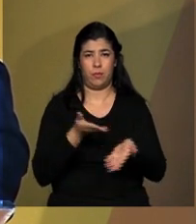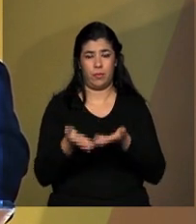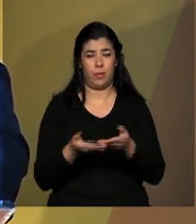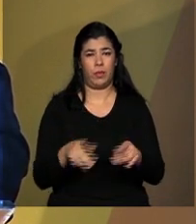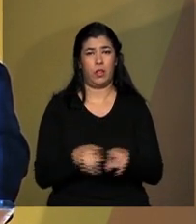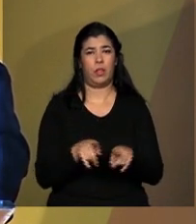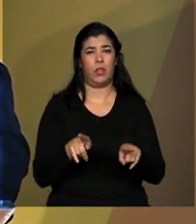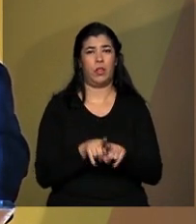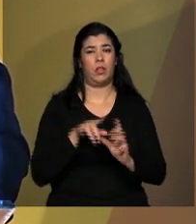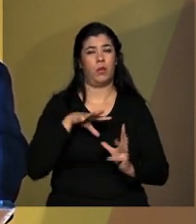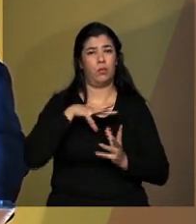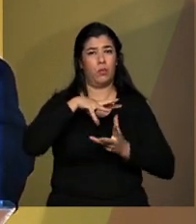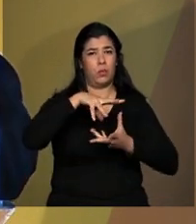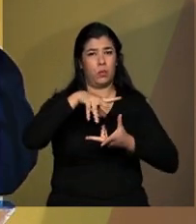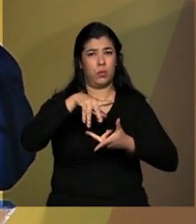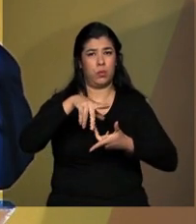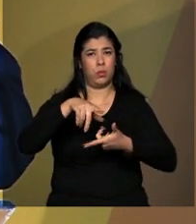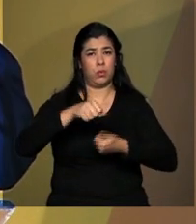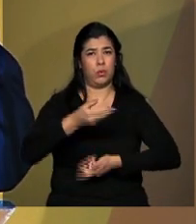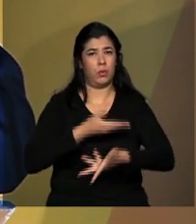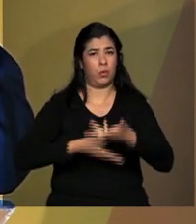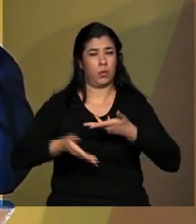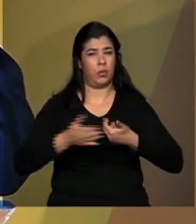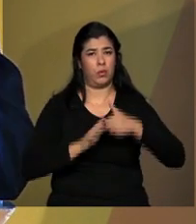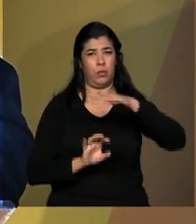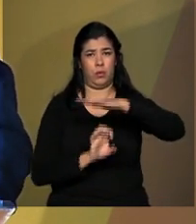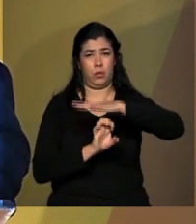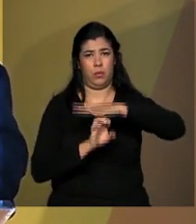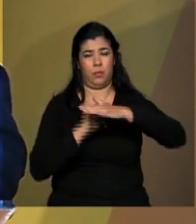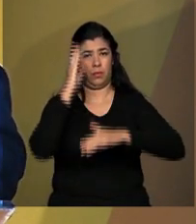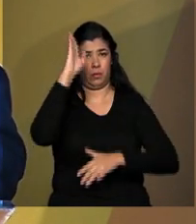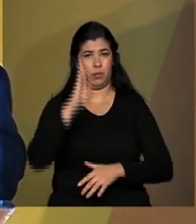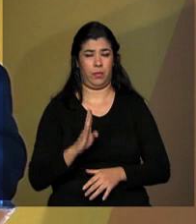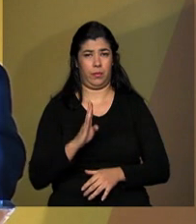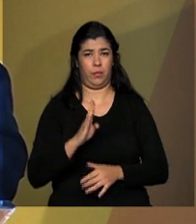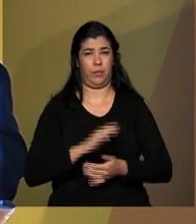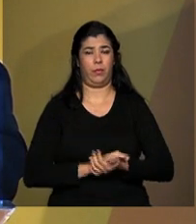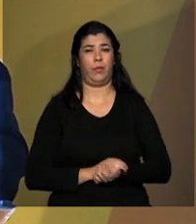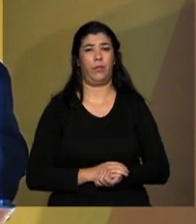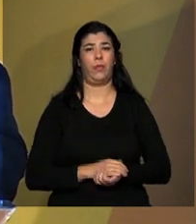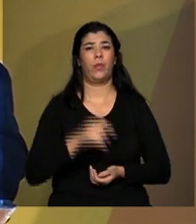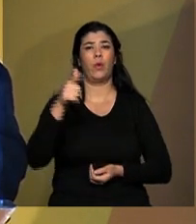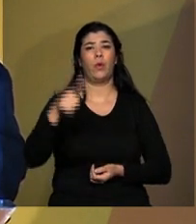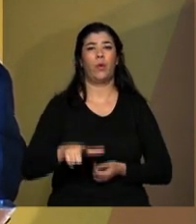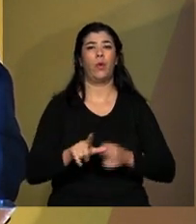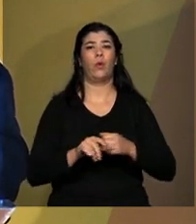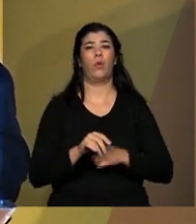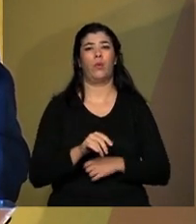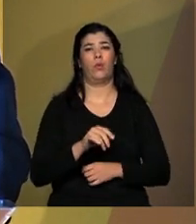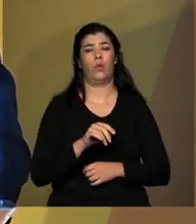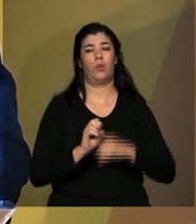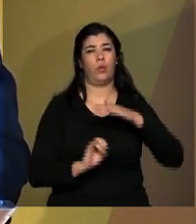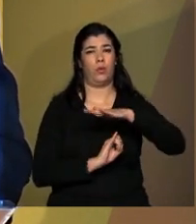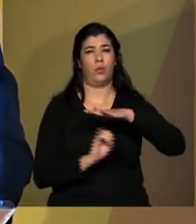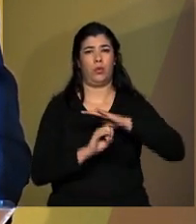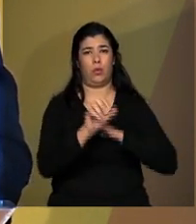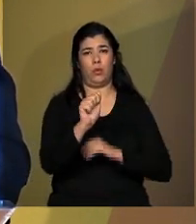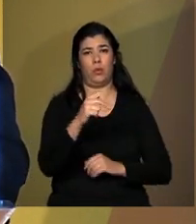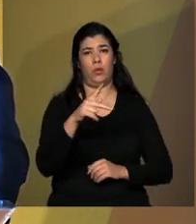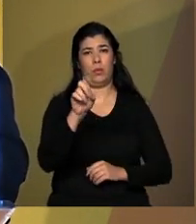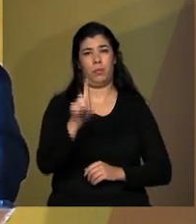a internacionalização das empresas brasileiras. A outra está localizada em São Francisco,